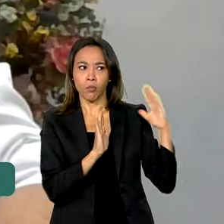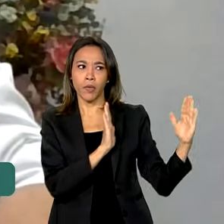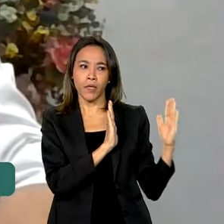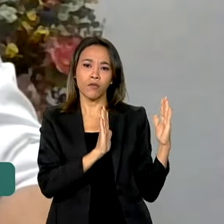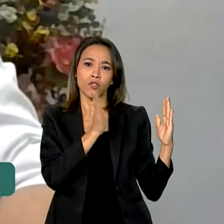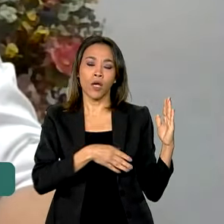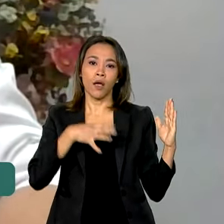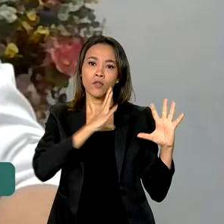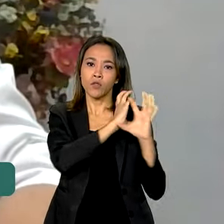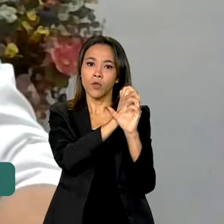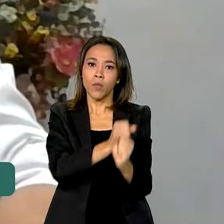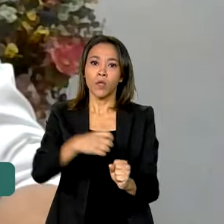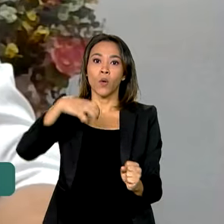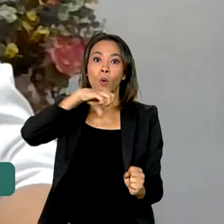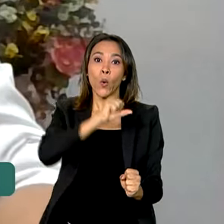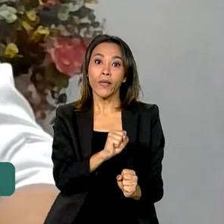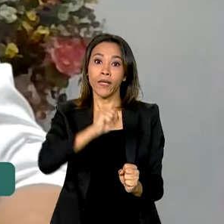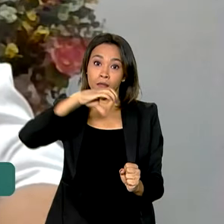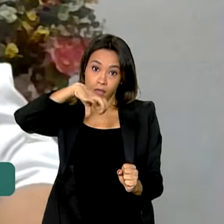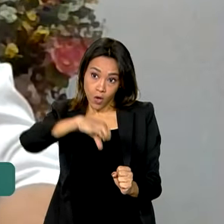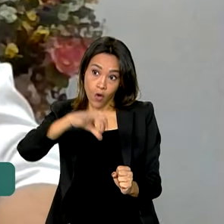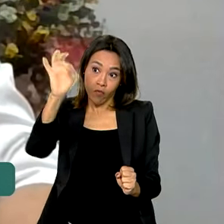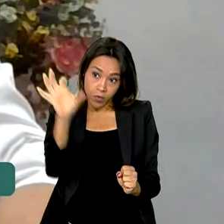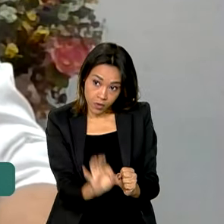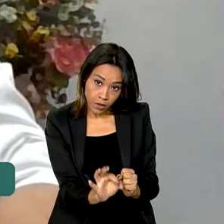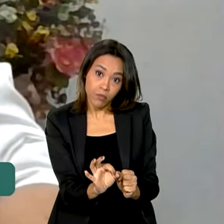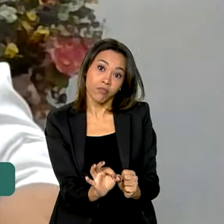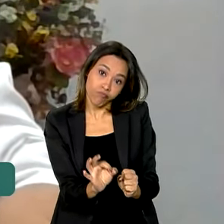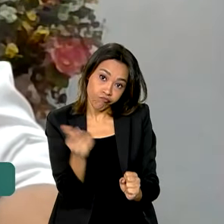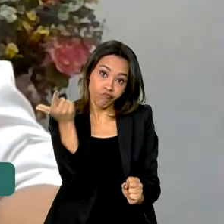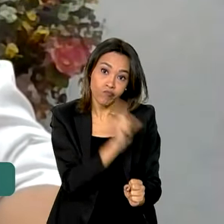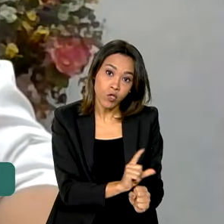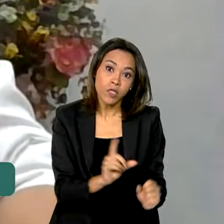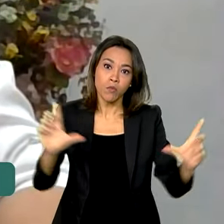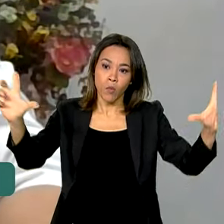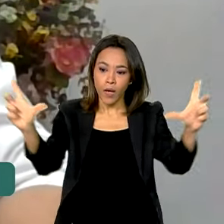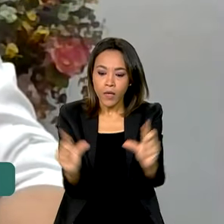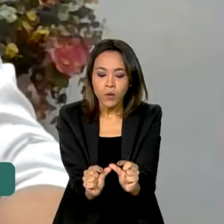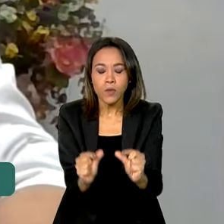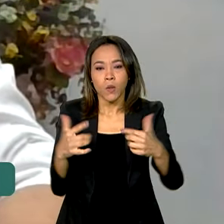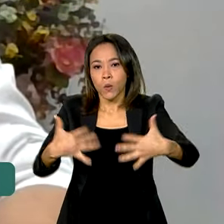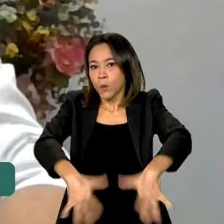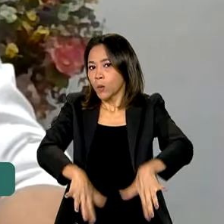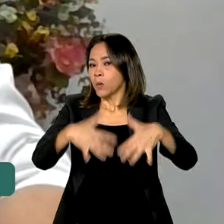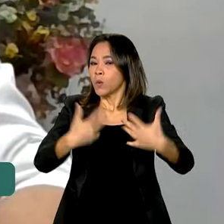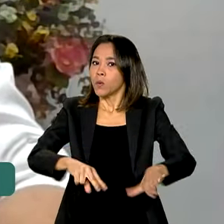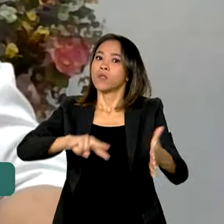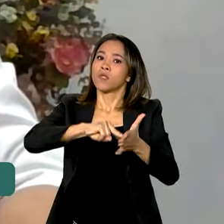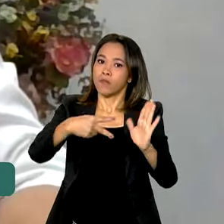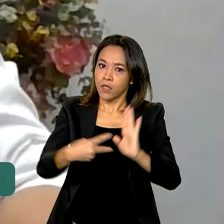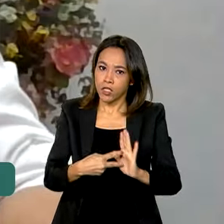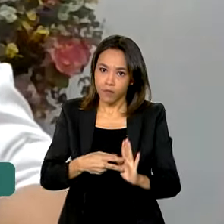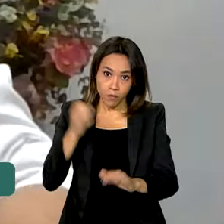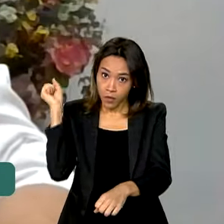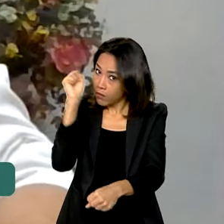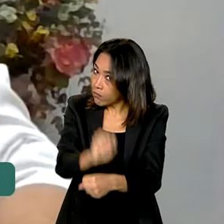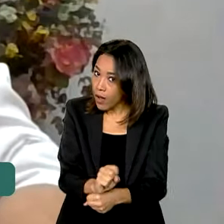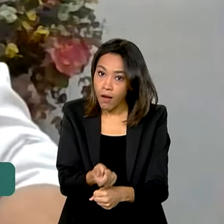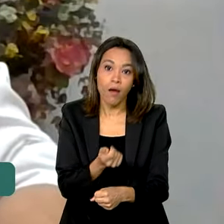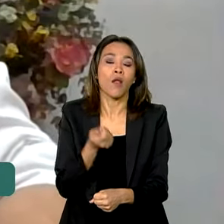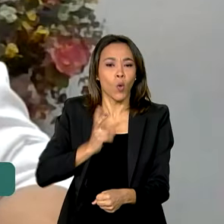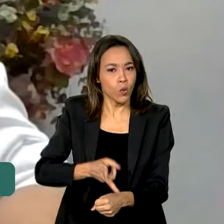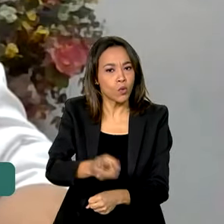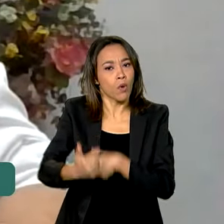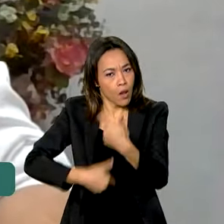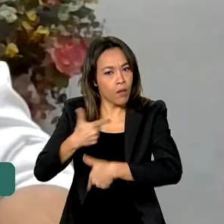89%. Então, de fato, é uma redução substancial. O trabalho não para. Esse ano a